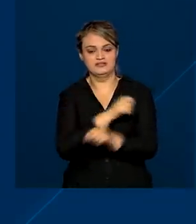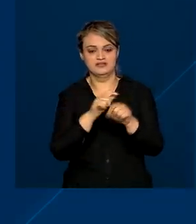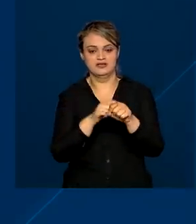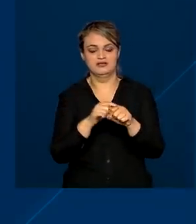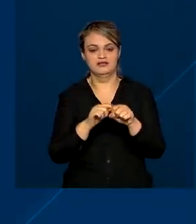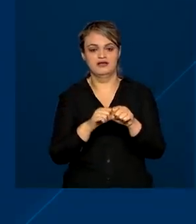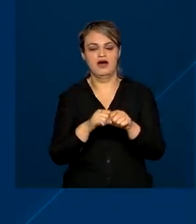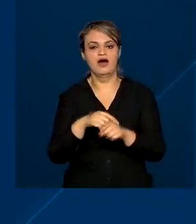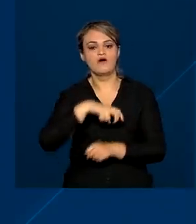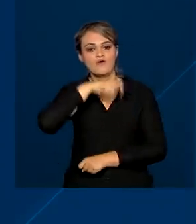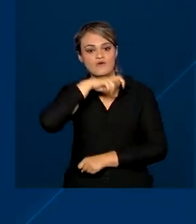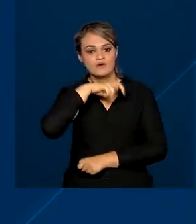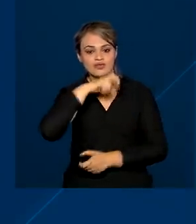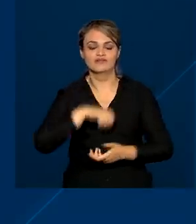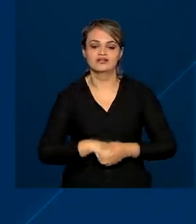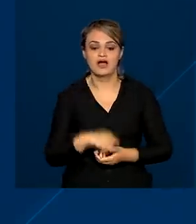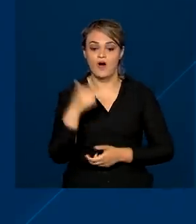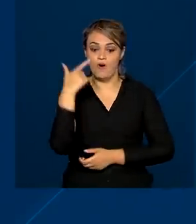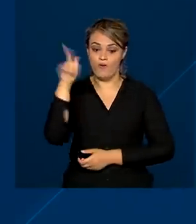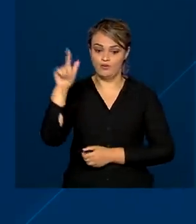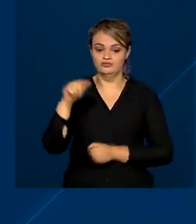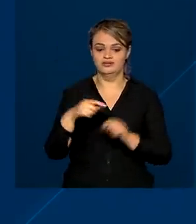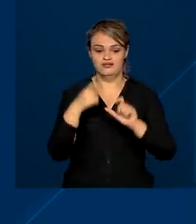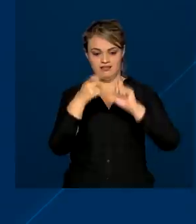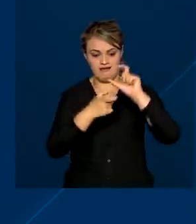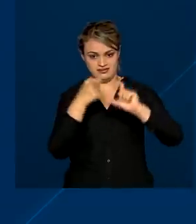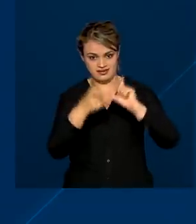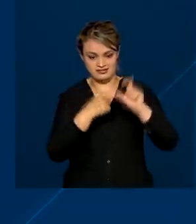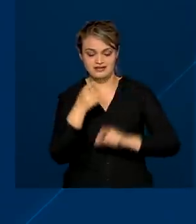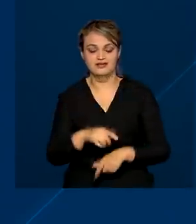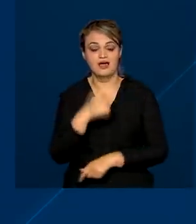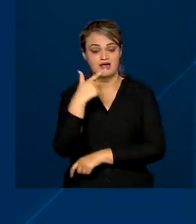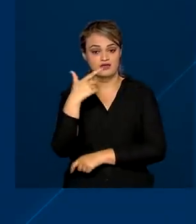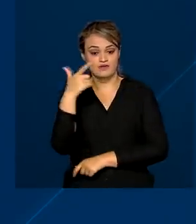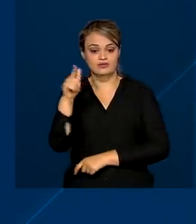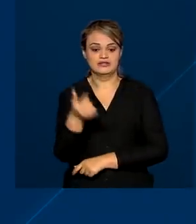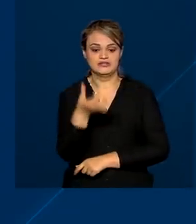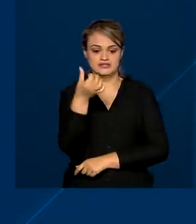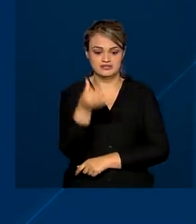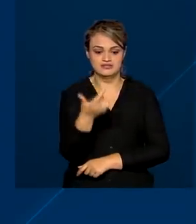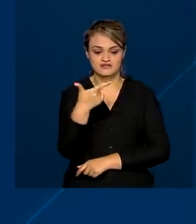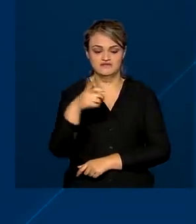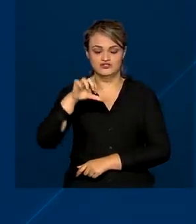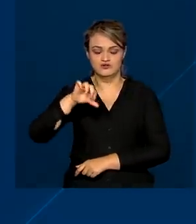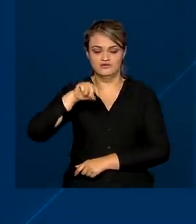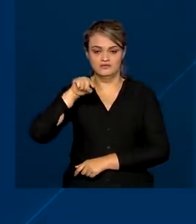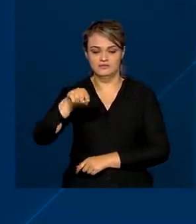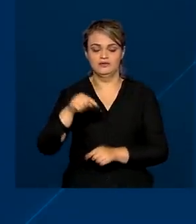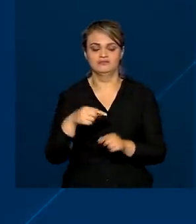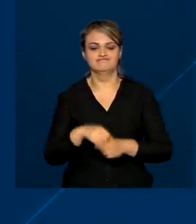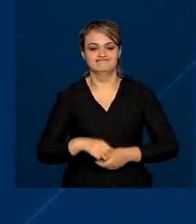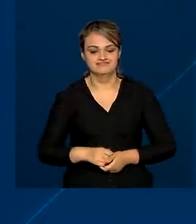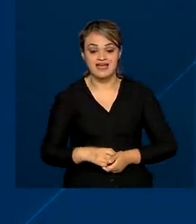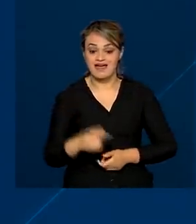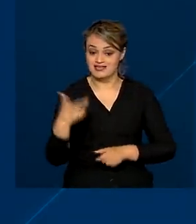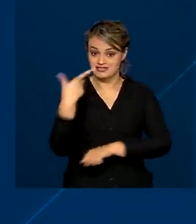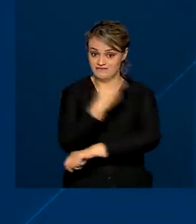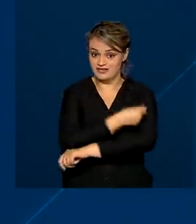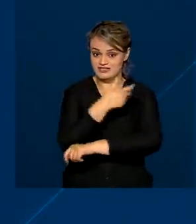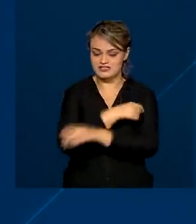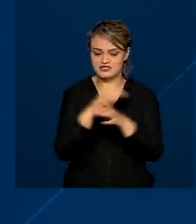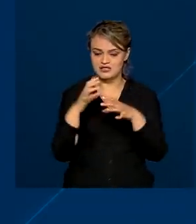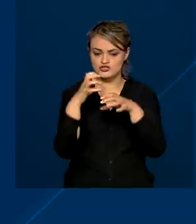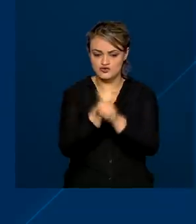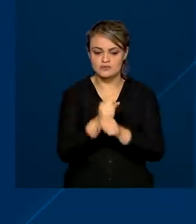milhões e 500 mil doses da AstraZeneca e 629 mil do imunizante da Pfizer. Essas doses se